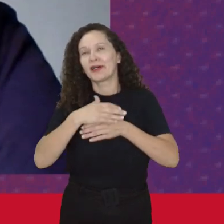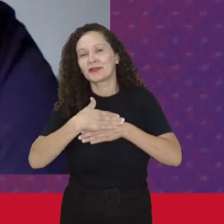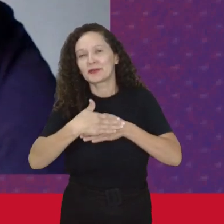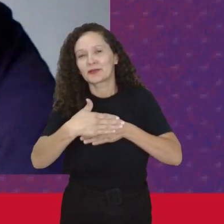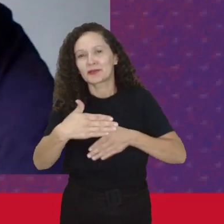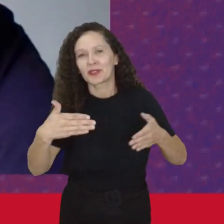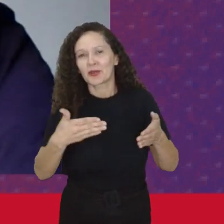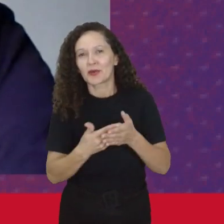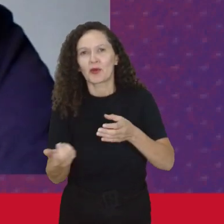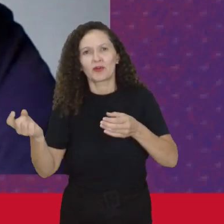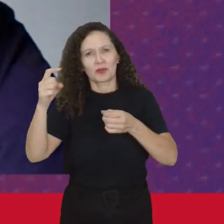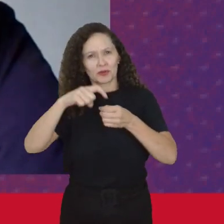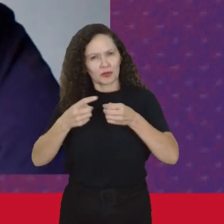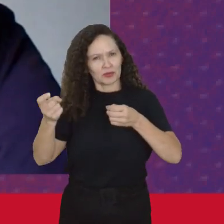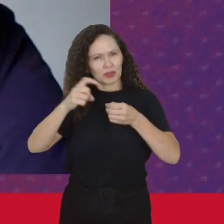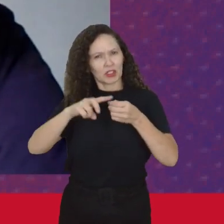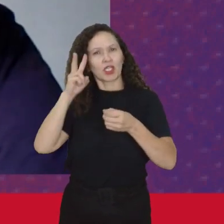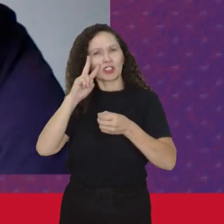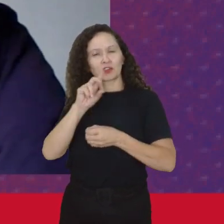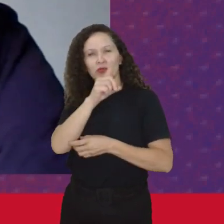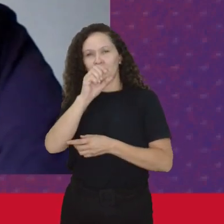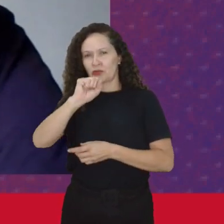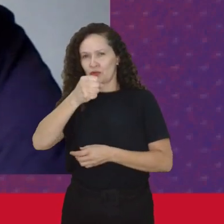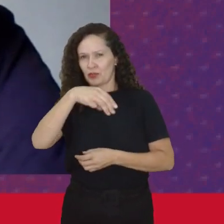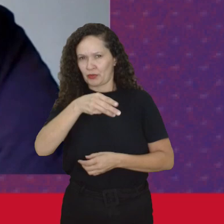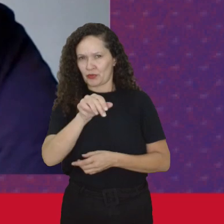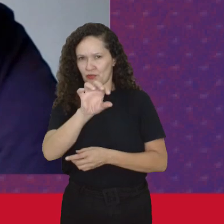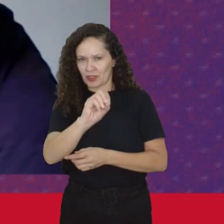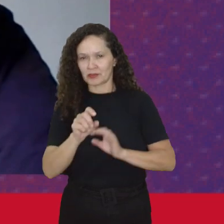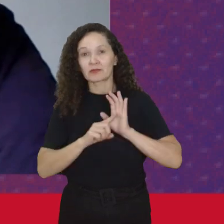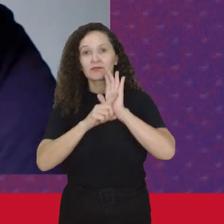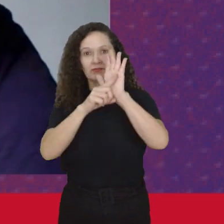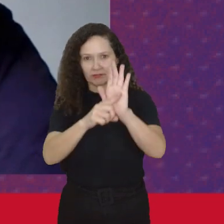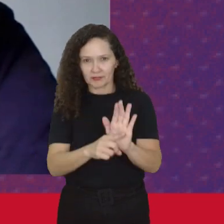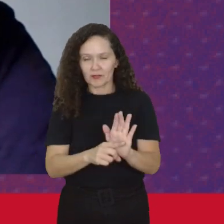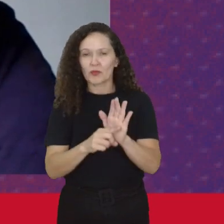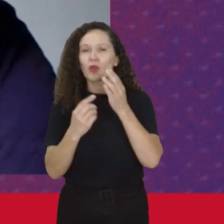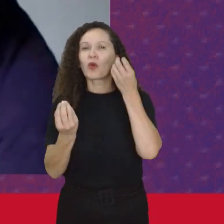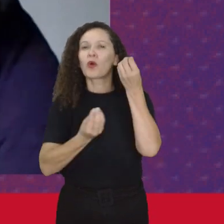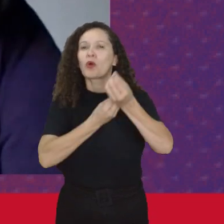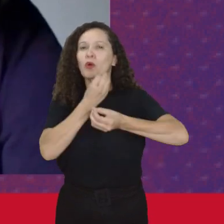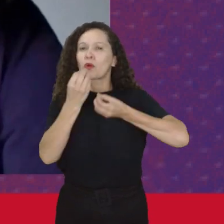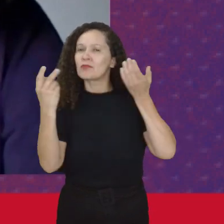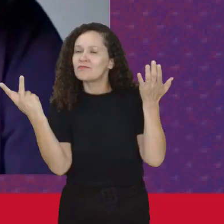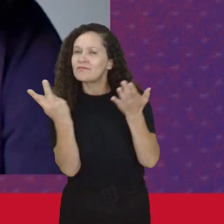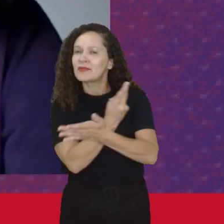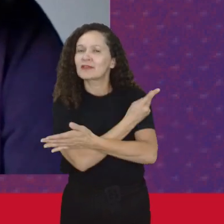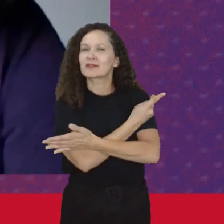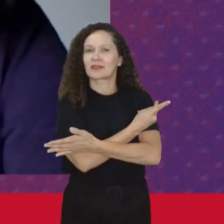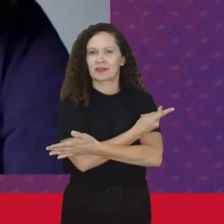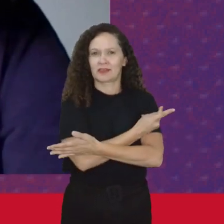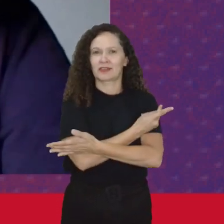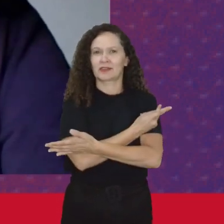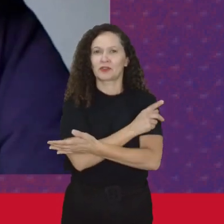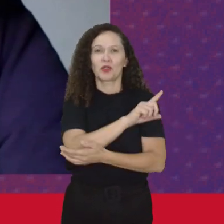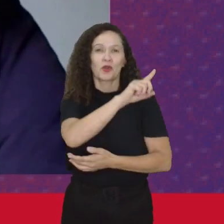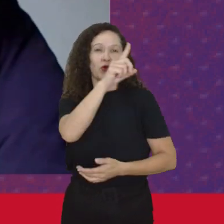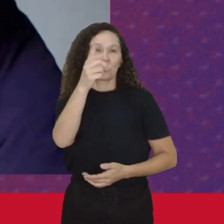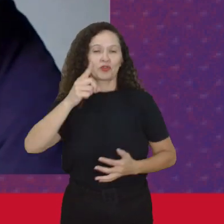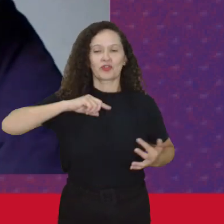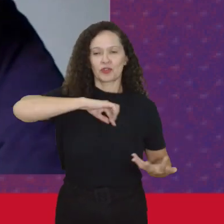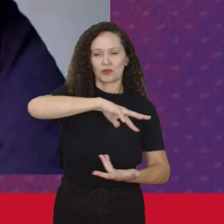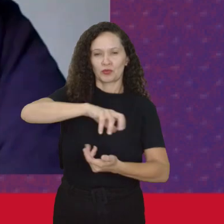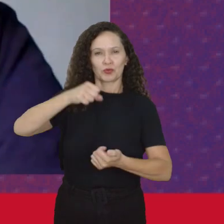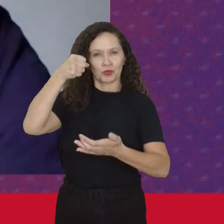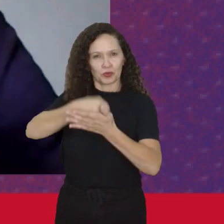Recuperando Essa história Do 8 de março E mostrando Justamente Como que O Dia Internacional De